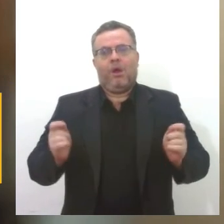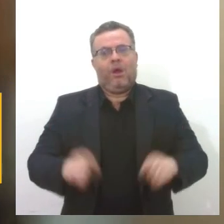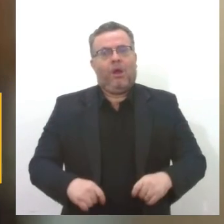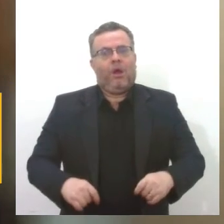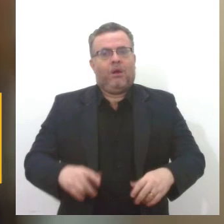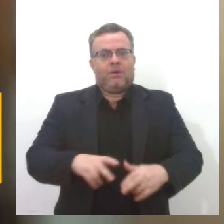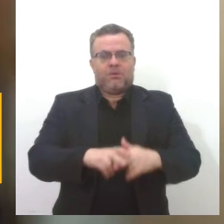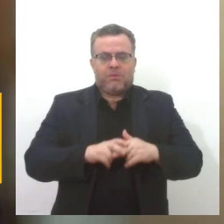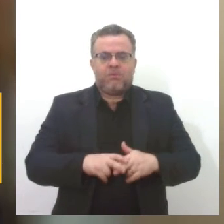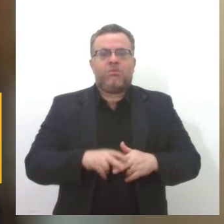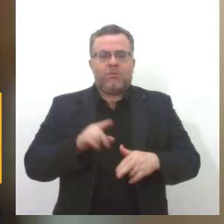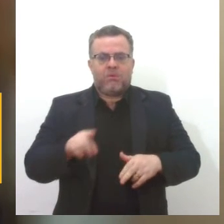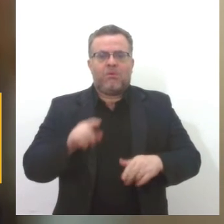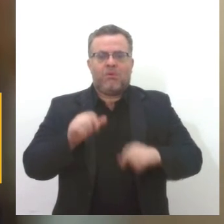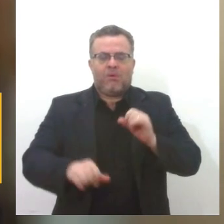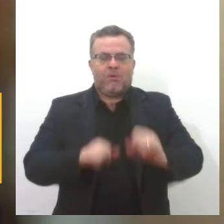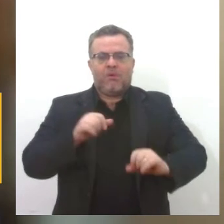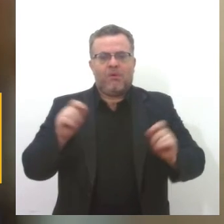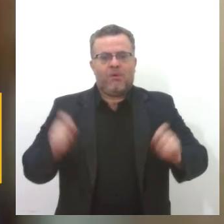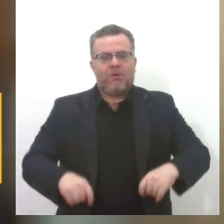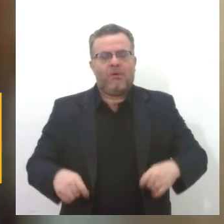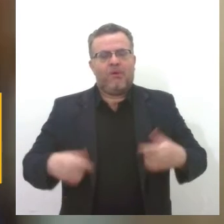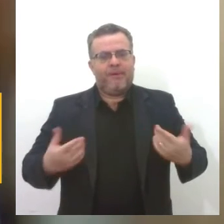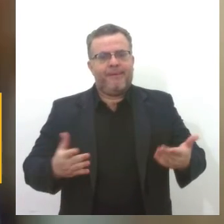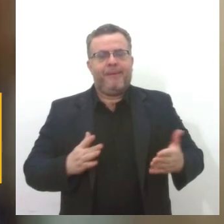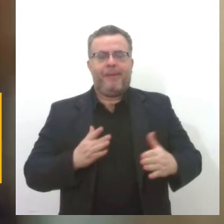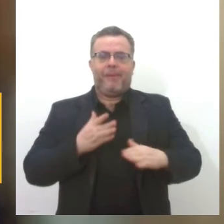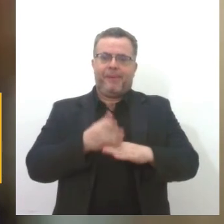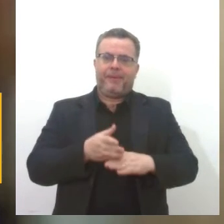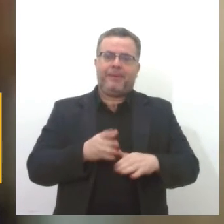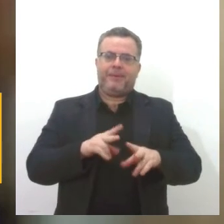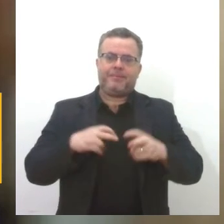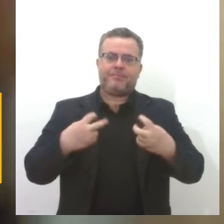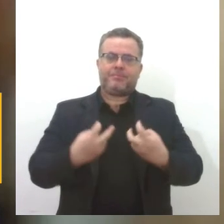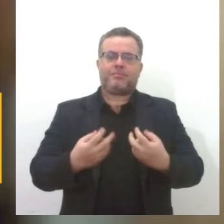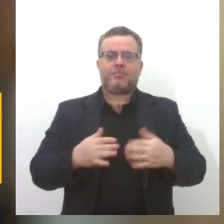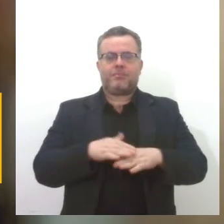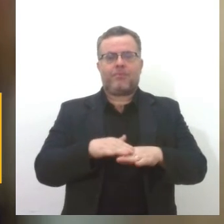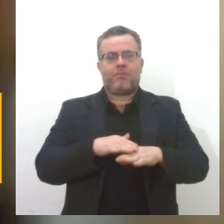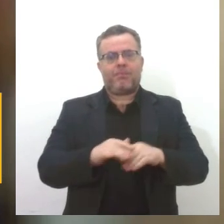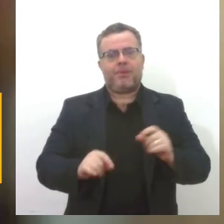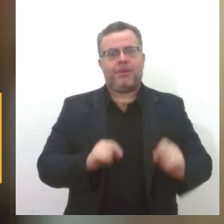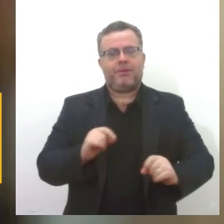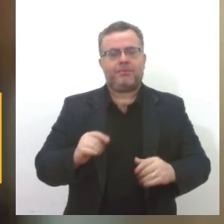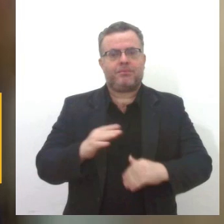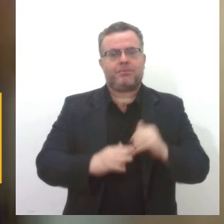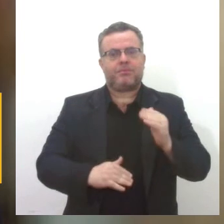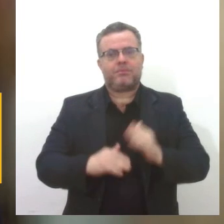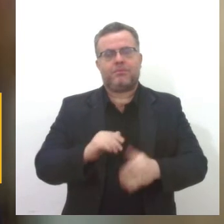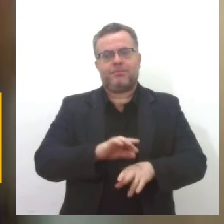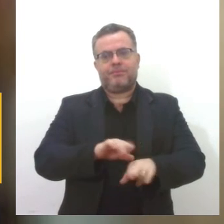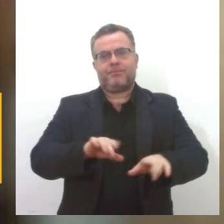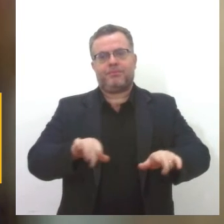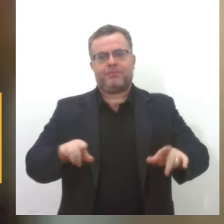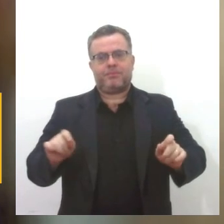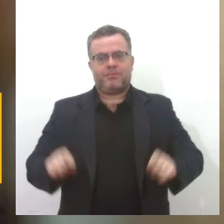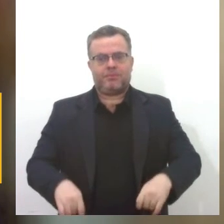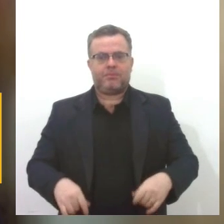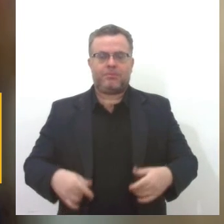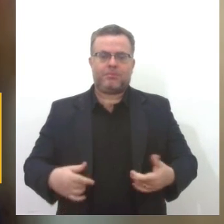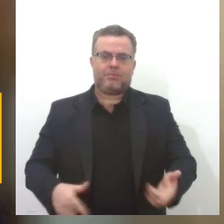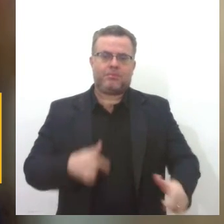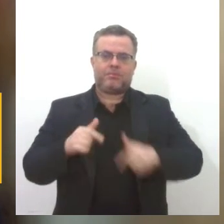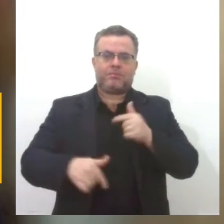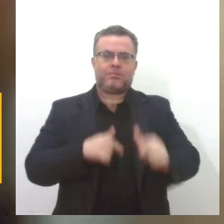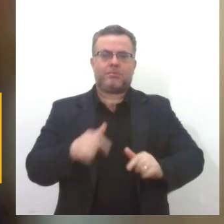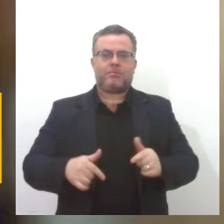essa mudança, como se chama, essa mesclar de profissões e áreas de atuações